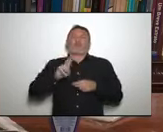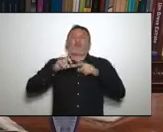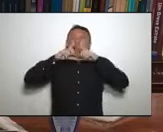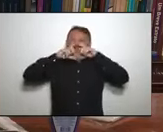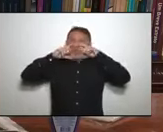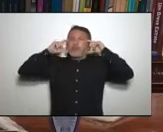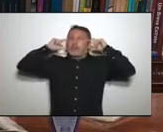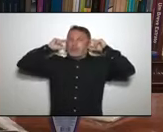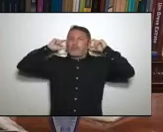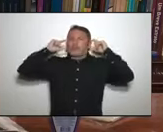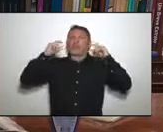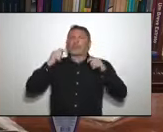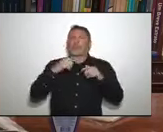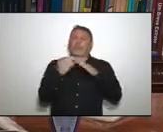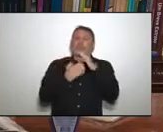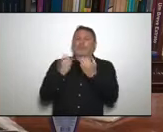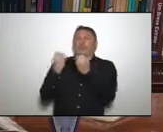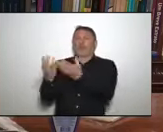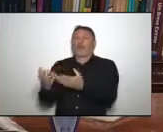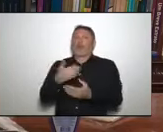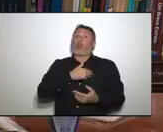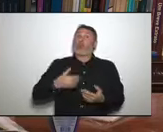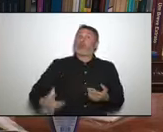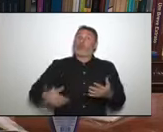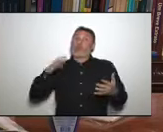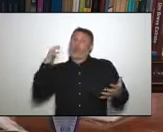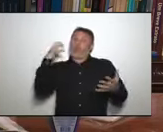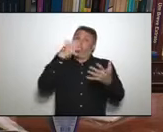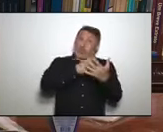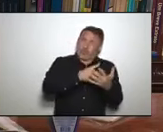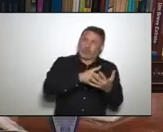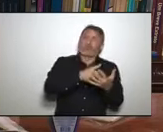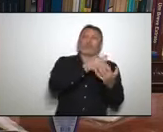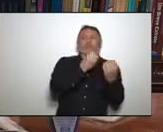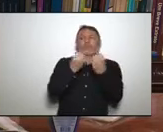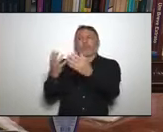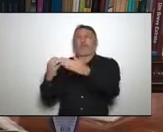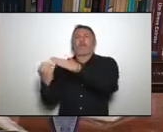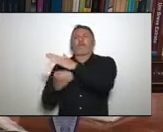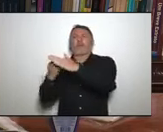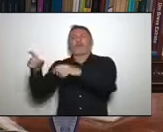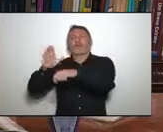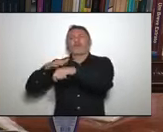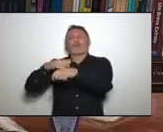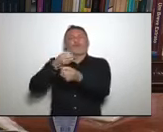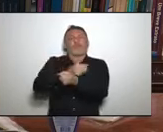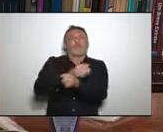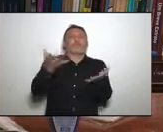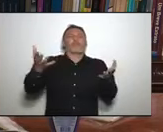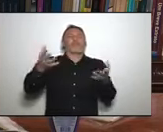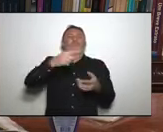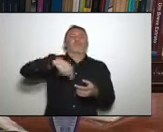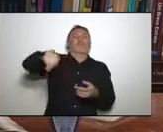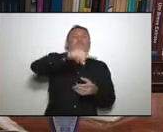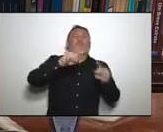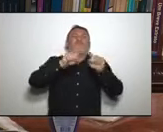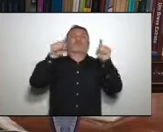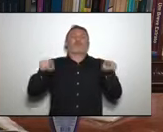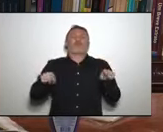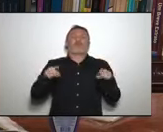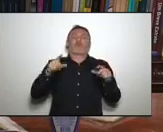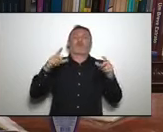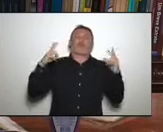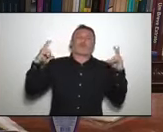receberão máscaras para que seja mais um uma barreira de proteção ao coronavírus então compramos